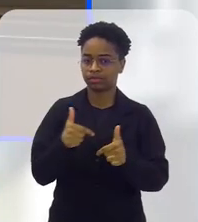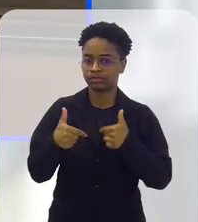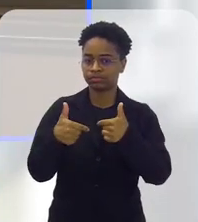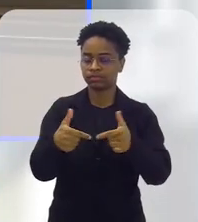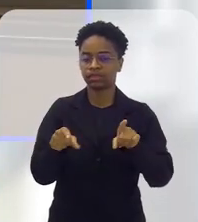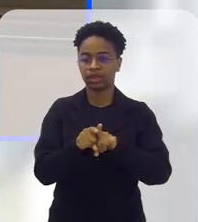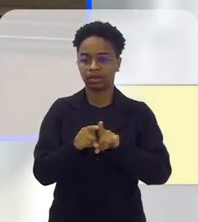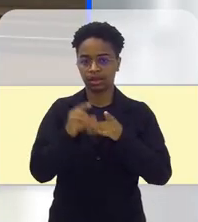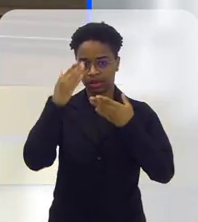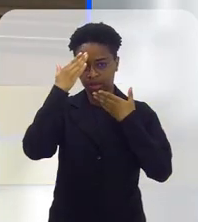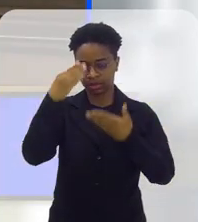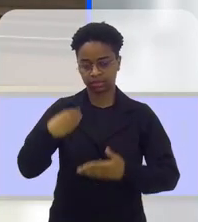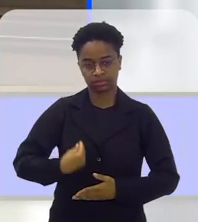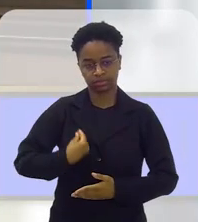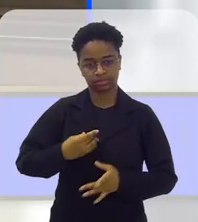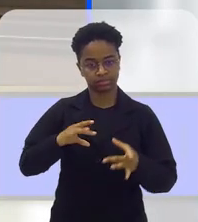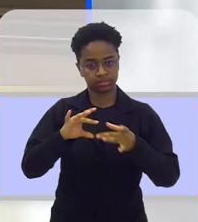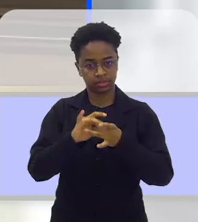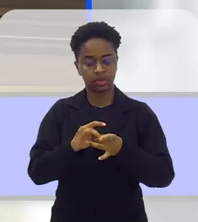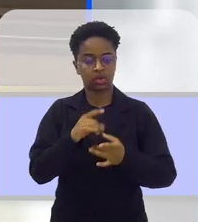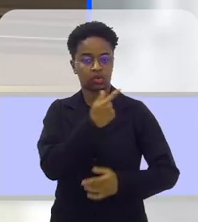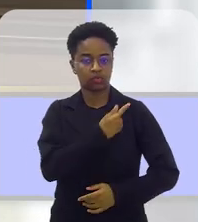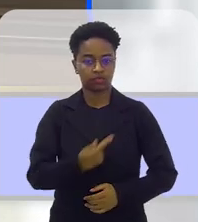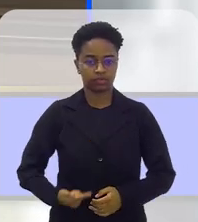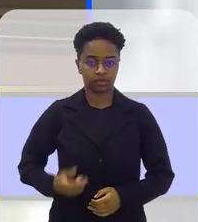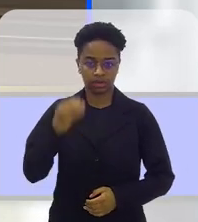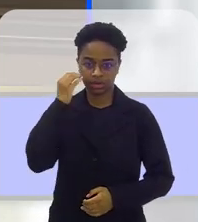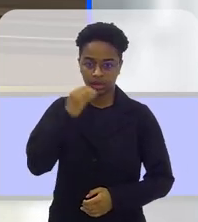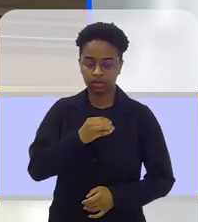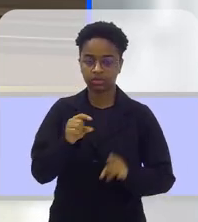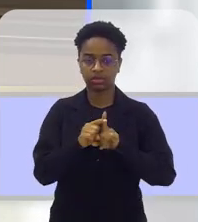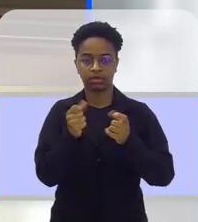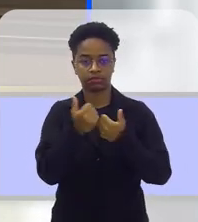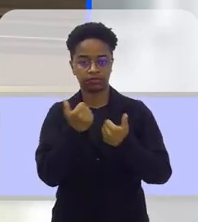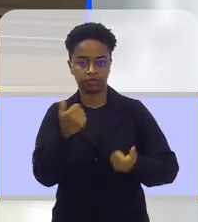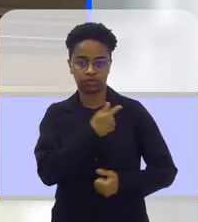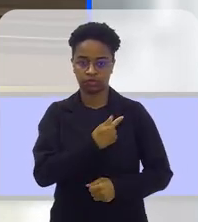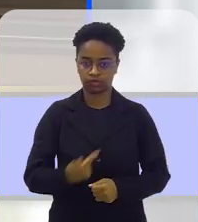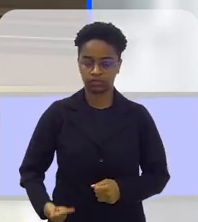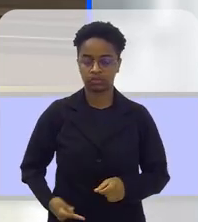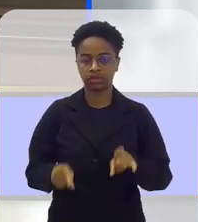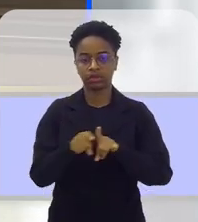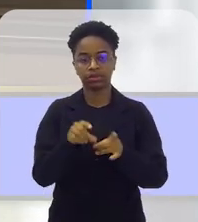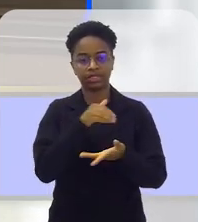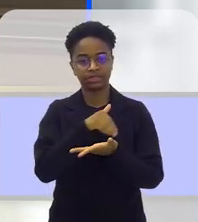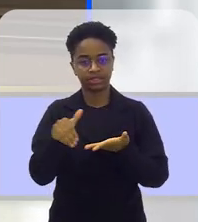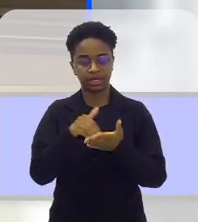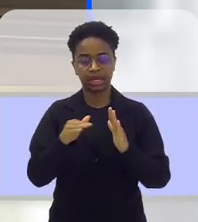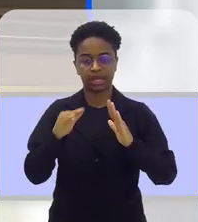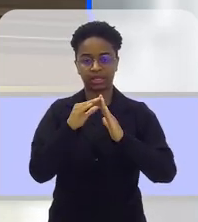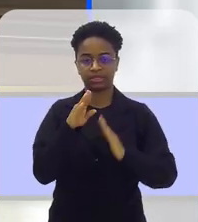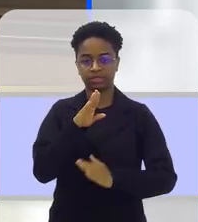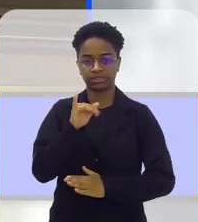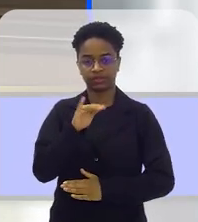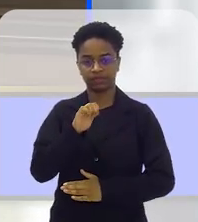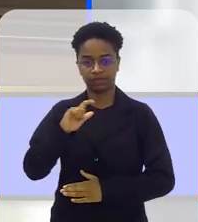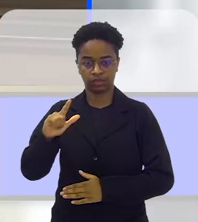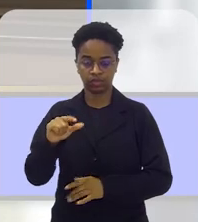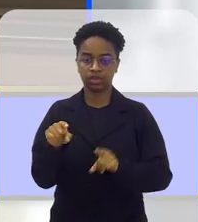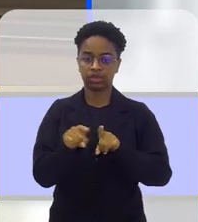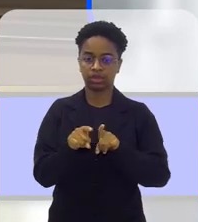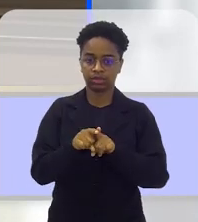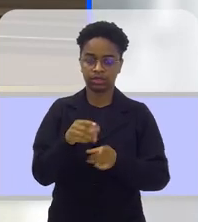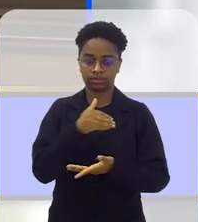feito e agradecer essas parcerias, né? Nosso governador Claudio Castro, nosso vice-governador, nosso secretário da Casa